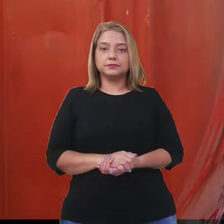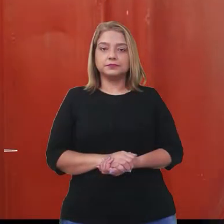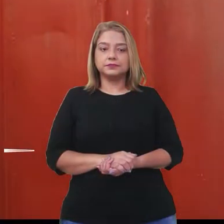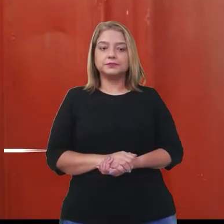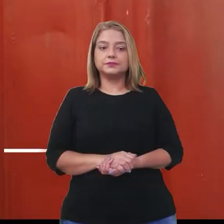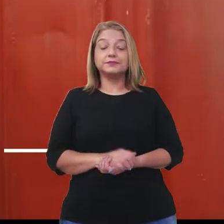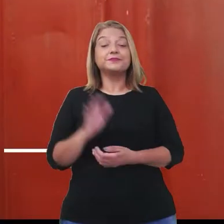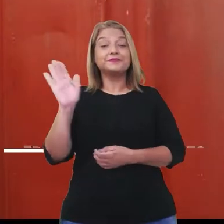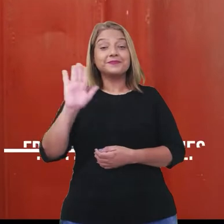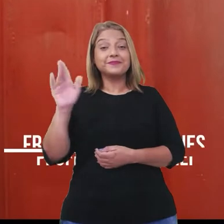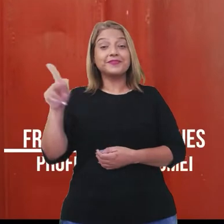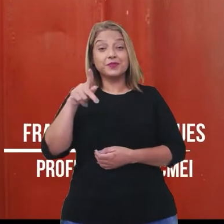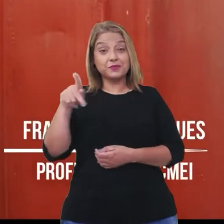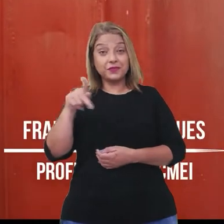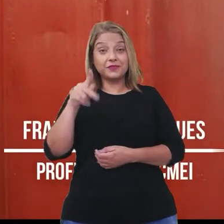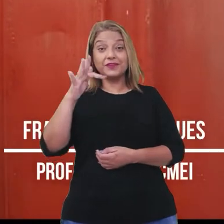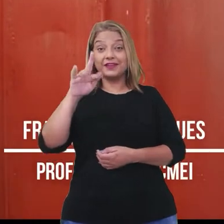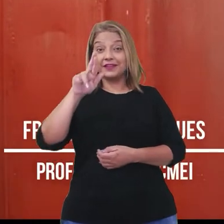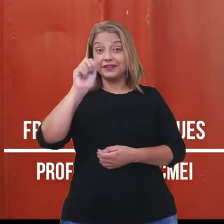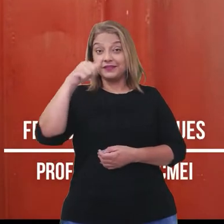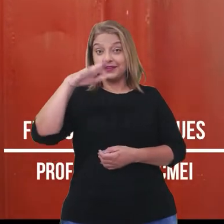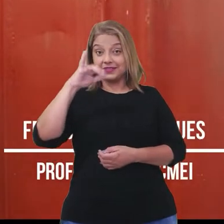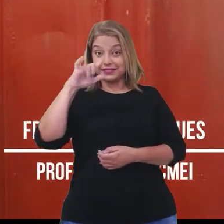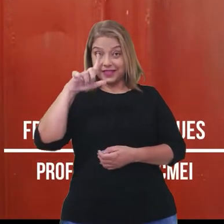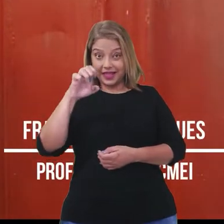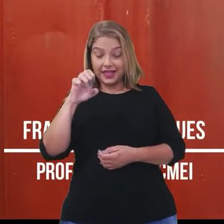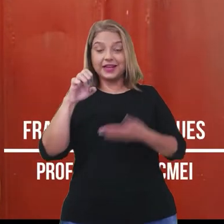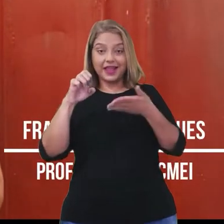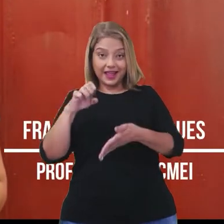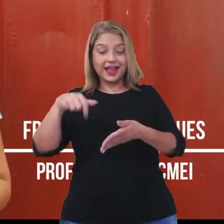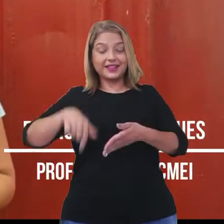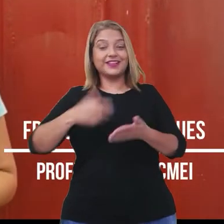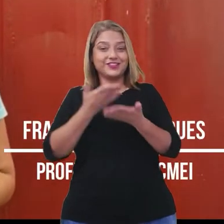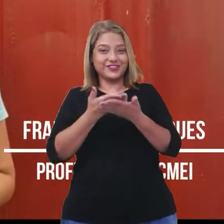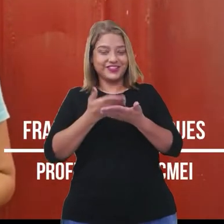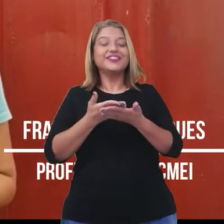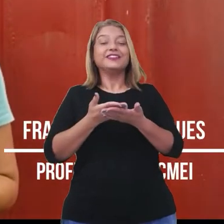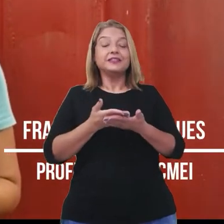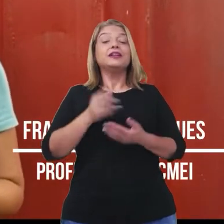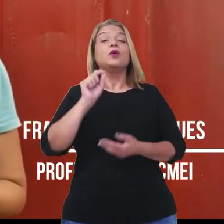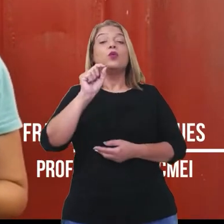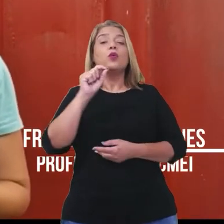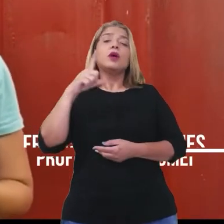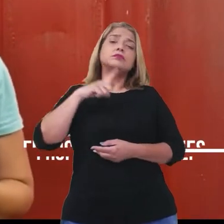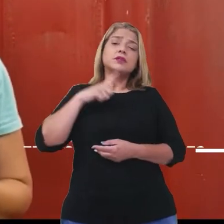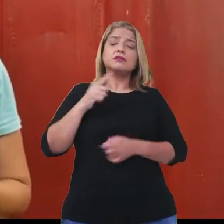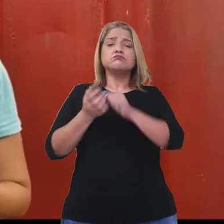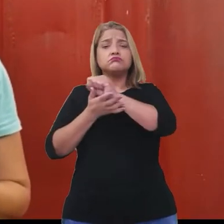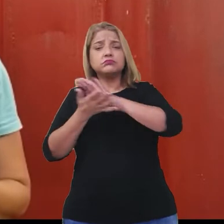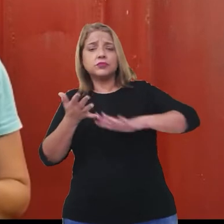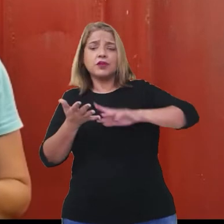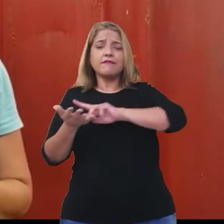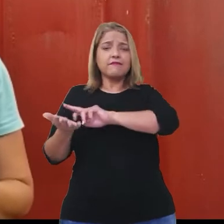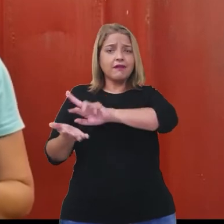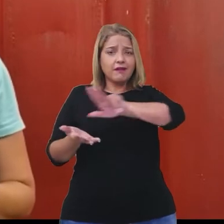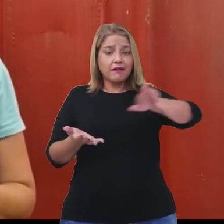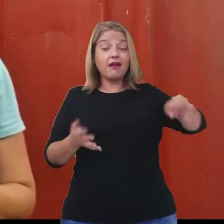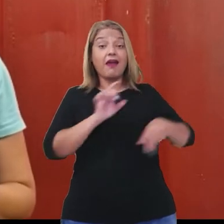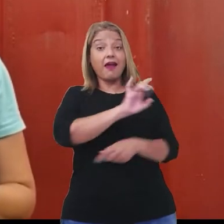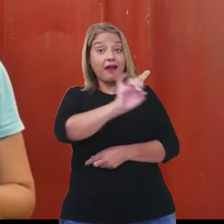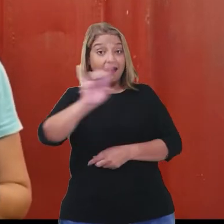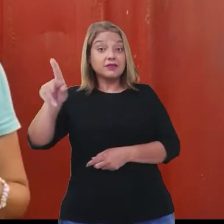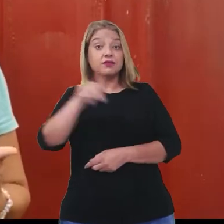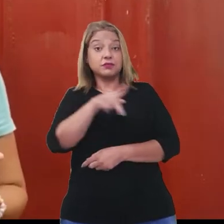Olá, sou a professora Franciele Rodrigues, do CEME Jardim Colorado, e dentre as atividades, cada professora desenvolveu um